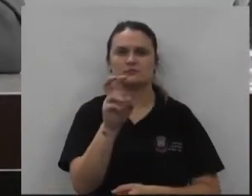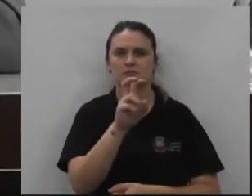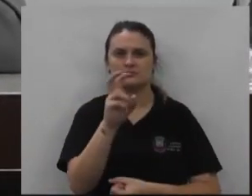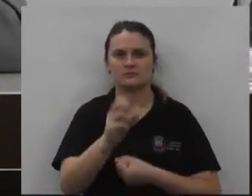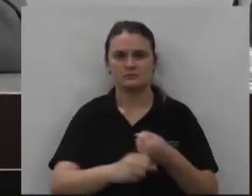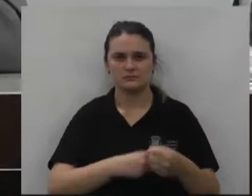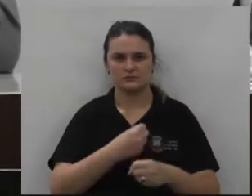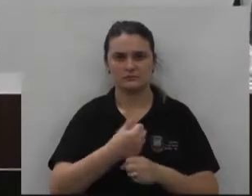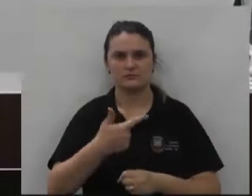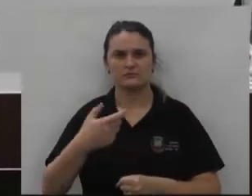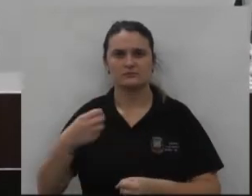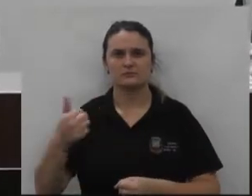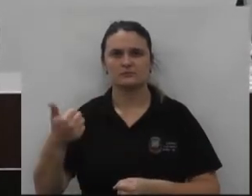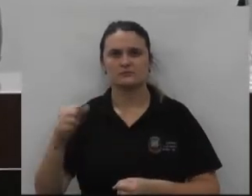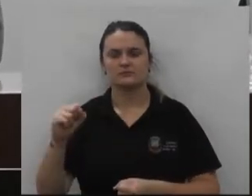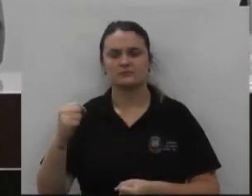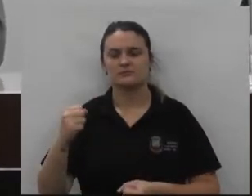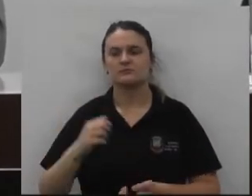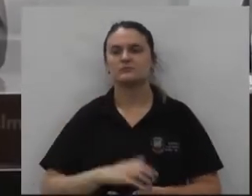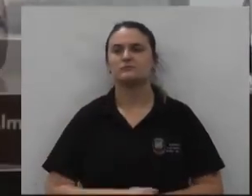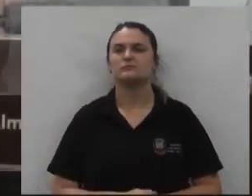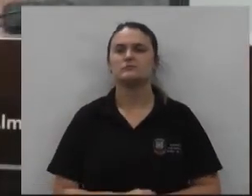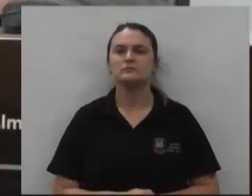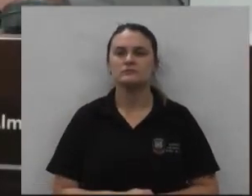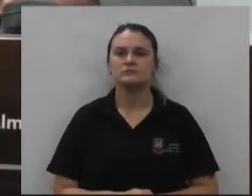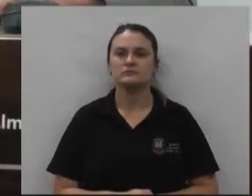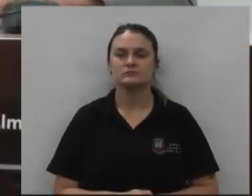55 de 2018